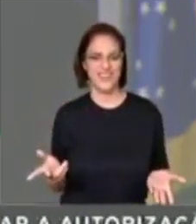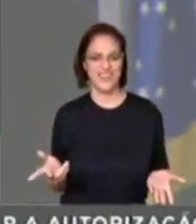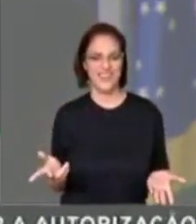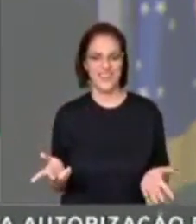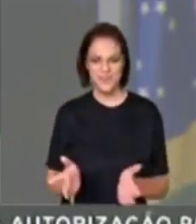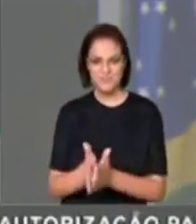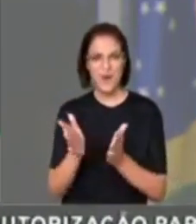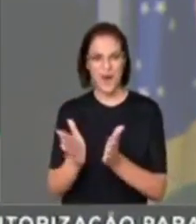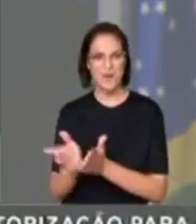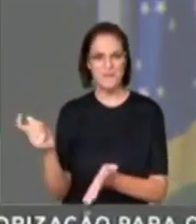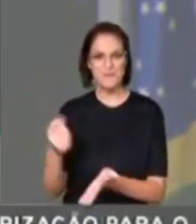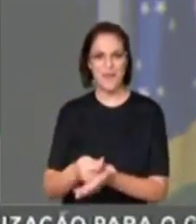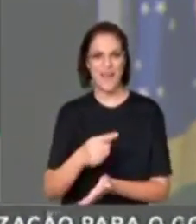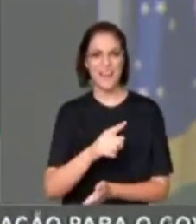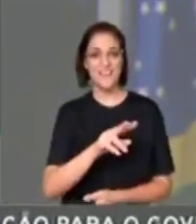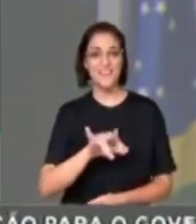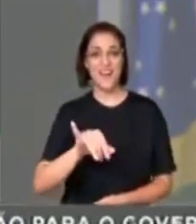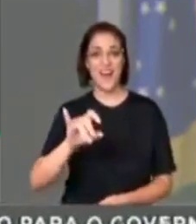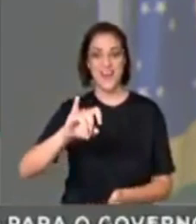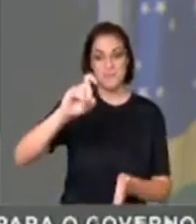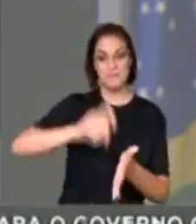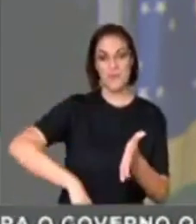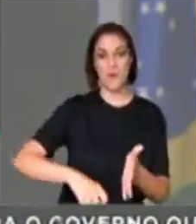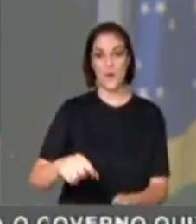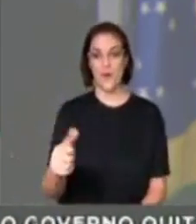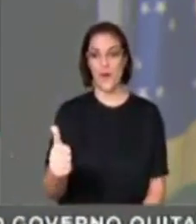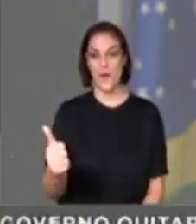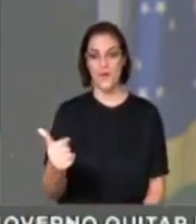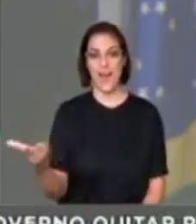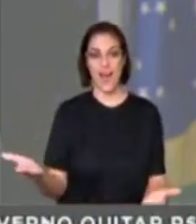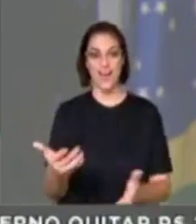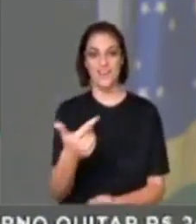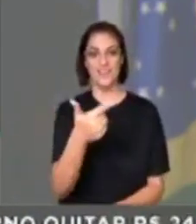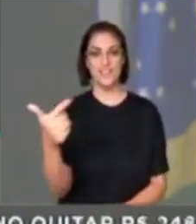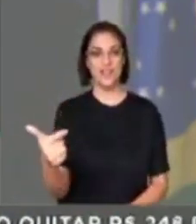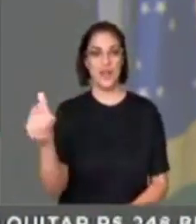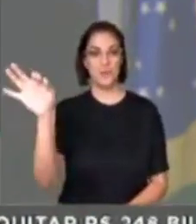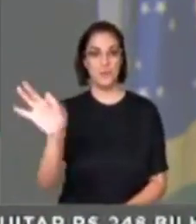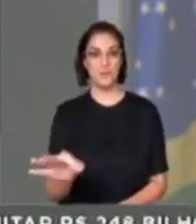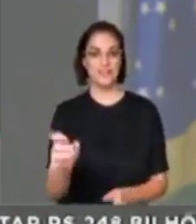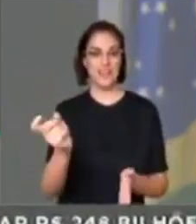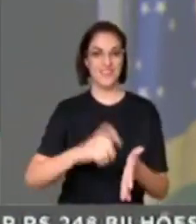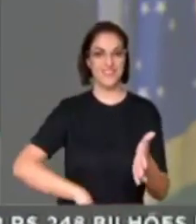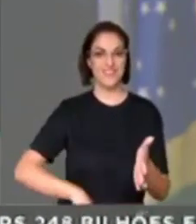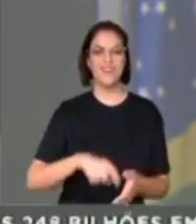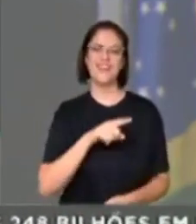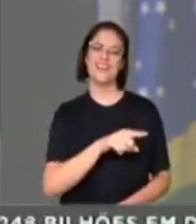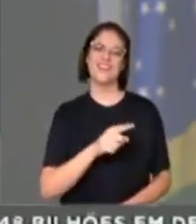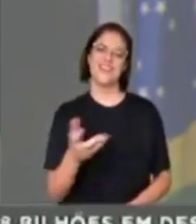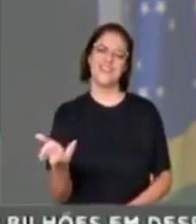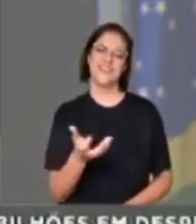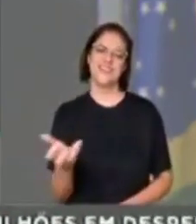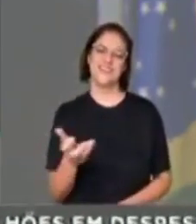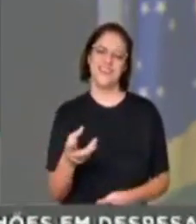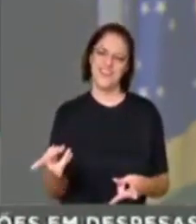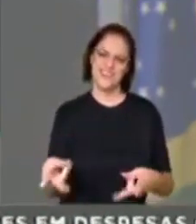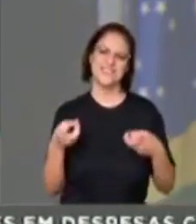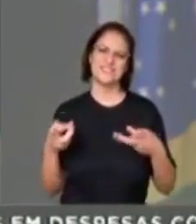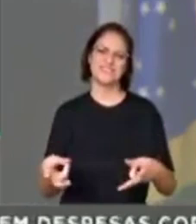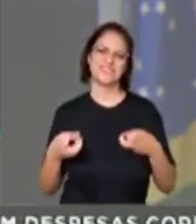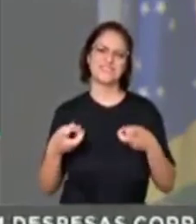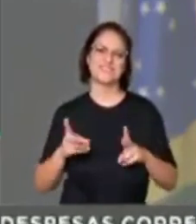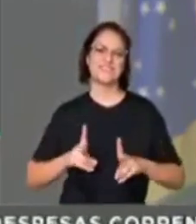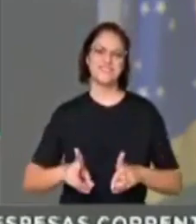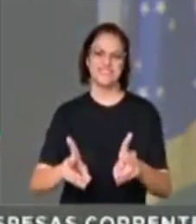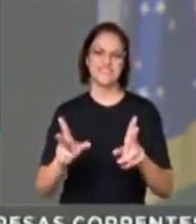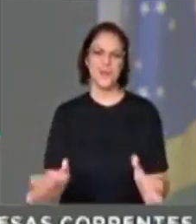dos mais pobres, vai passar de 11% para 22%. Querem continuar utilizando os mais pobres como burro de